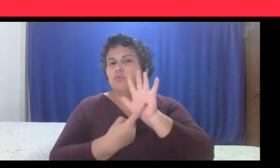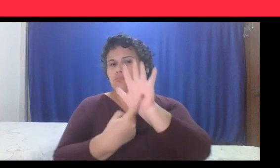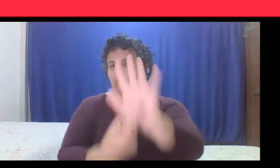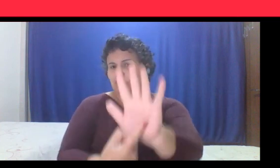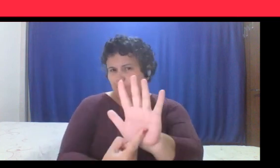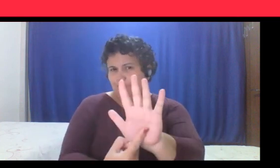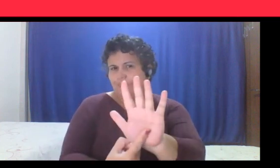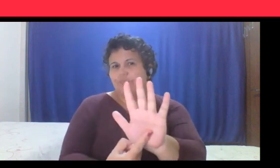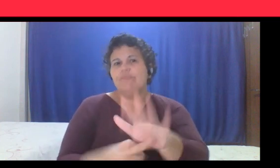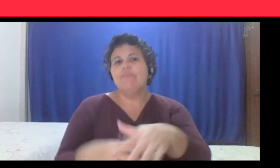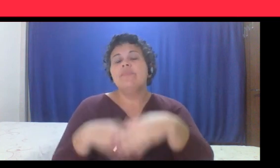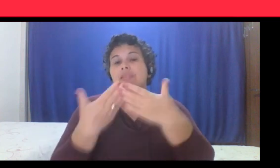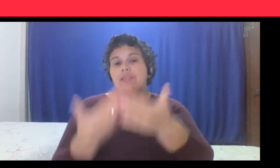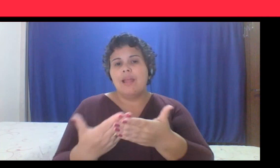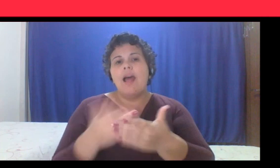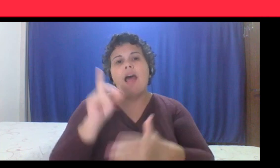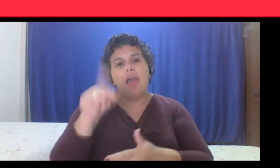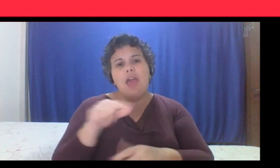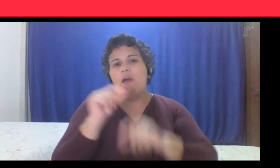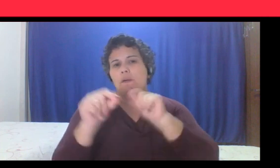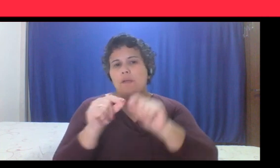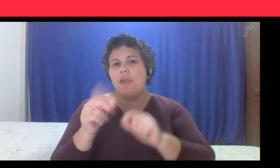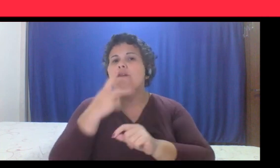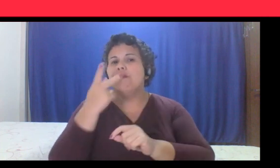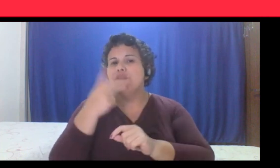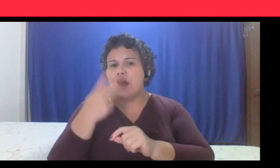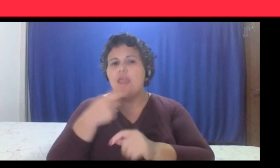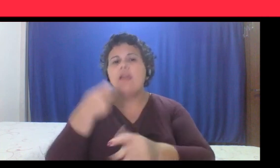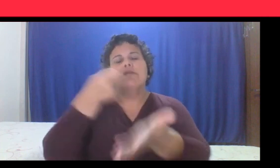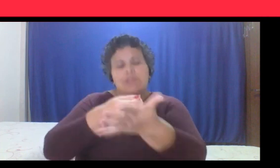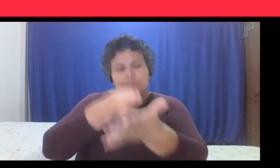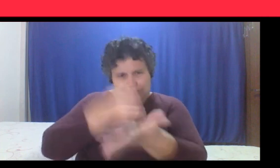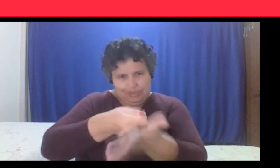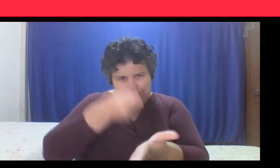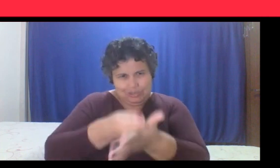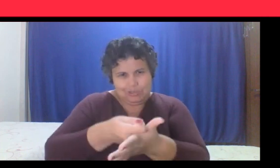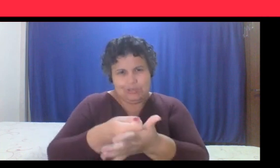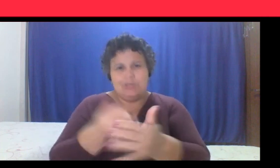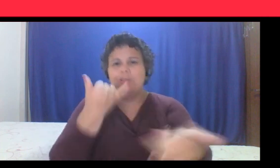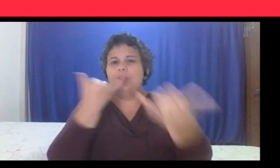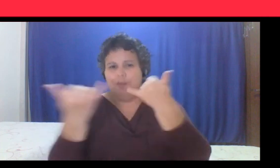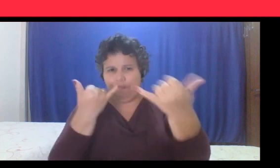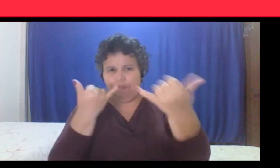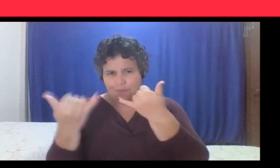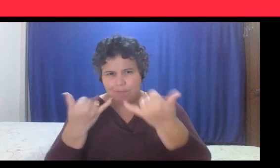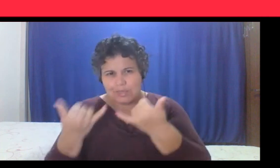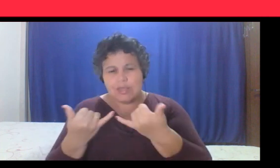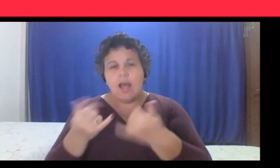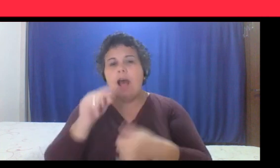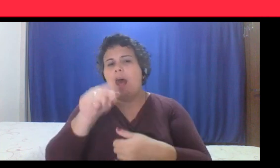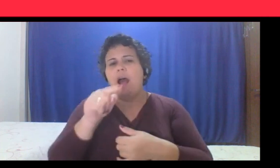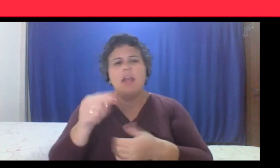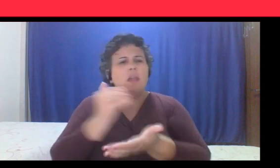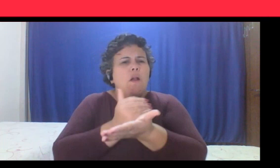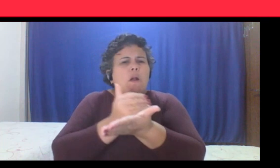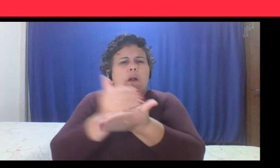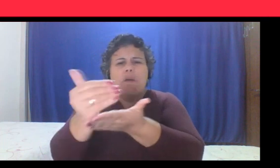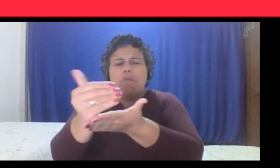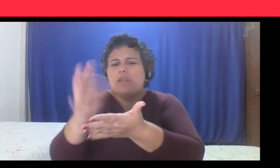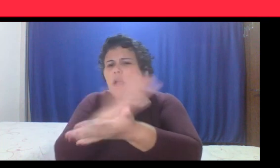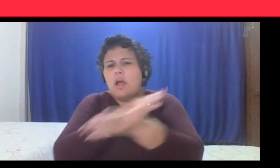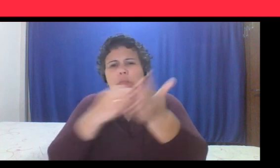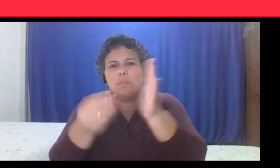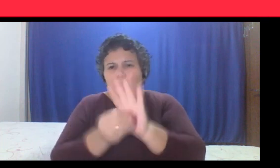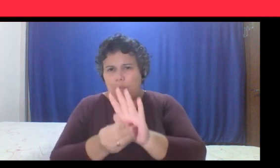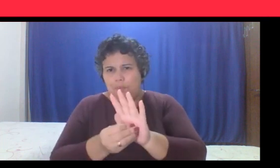que eu comentei, vou insistir nessa informação, né, a gente não vai conseguir iniciar tudo isso, né, pô, Renato, como é que